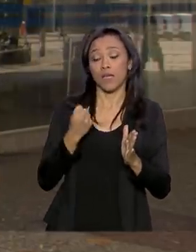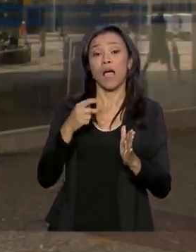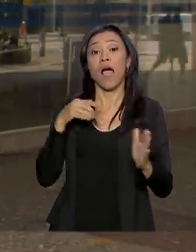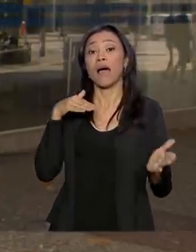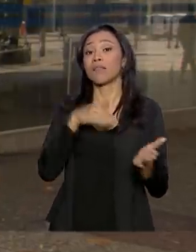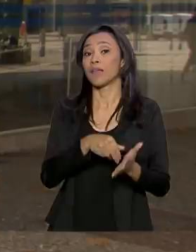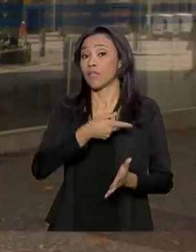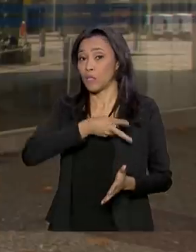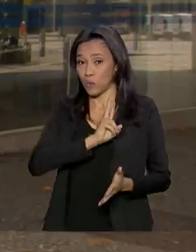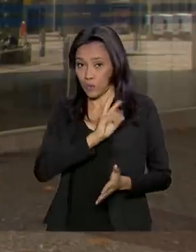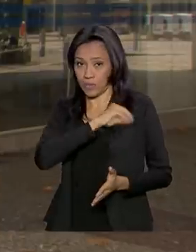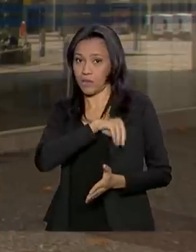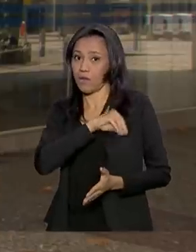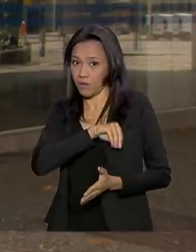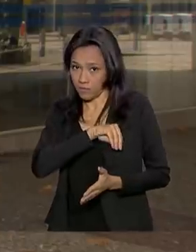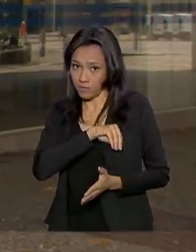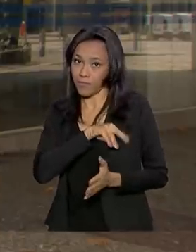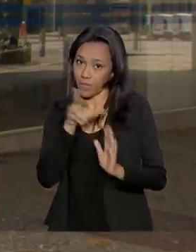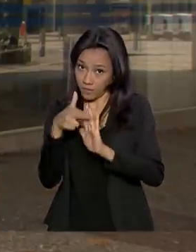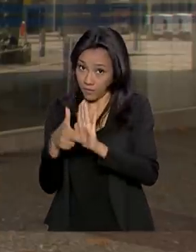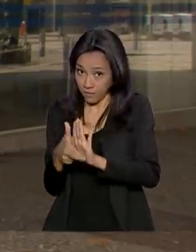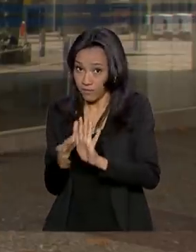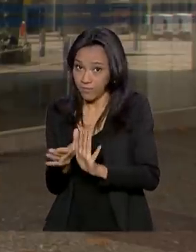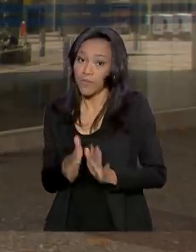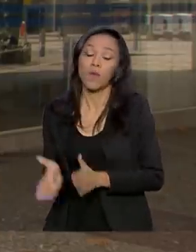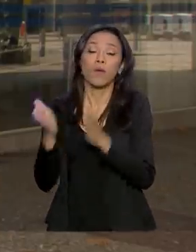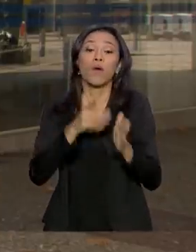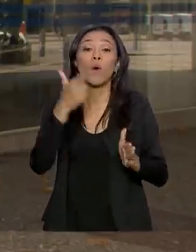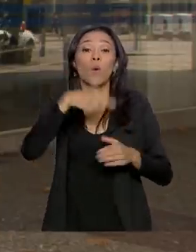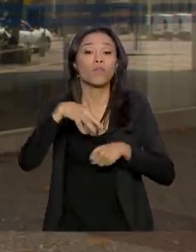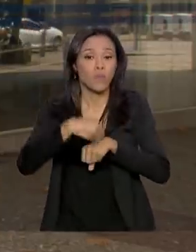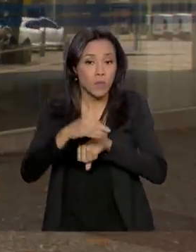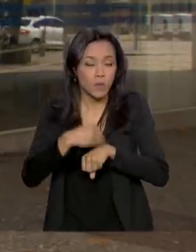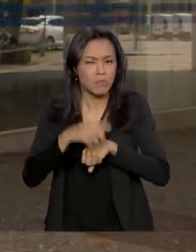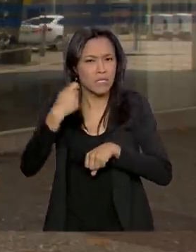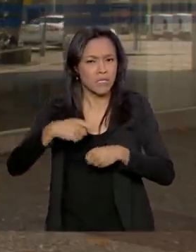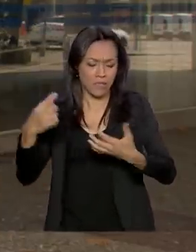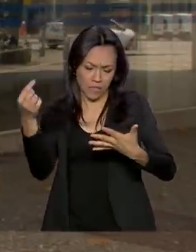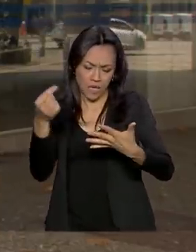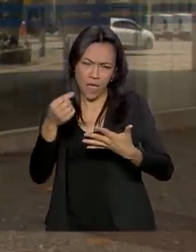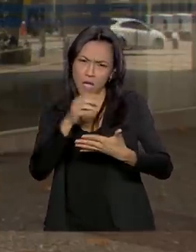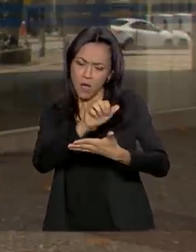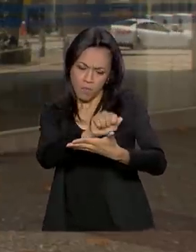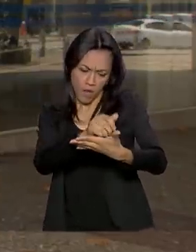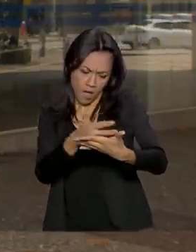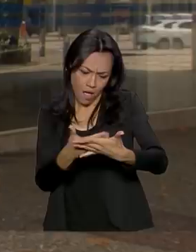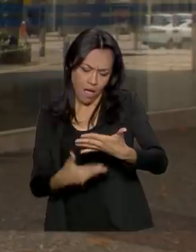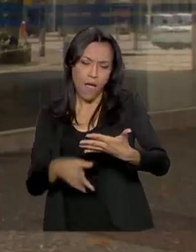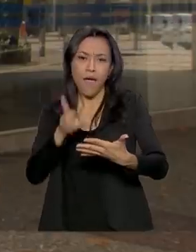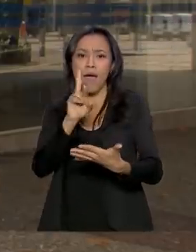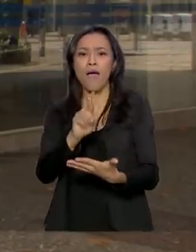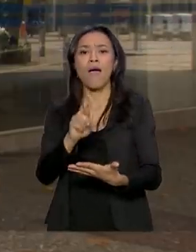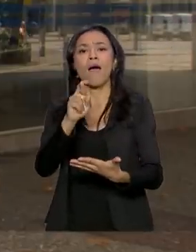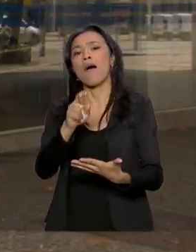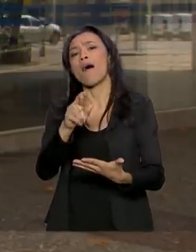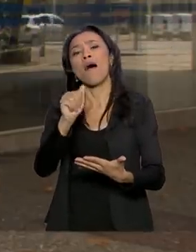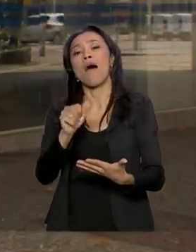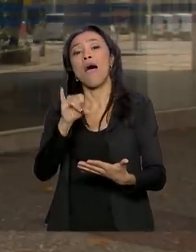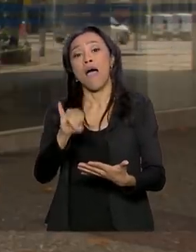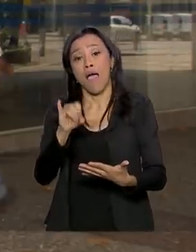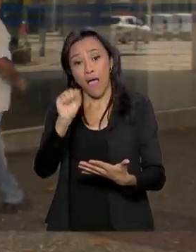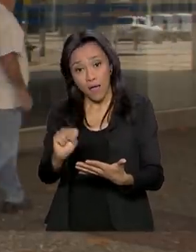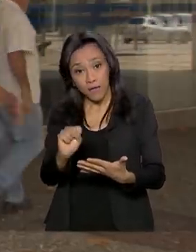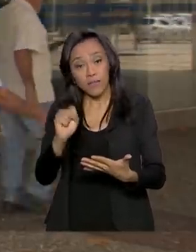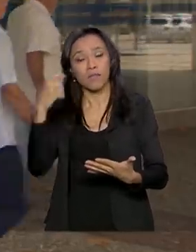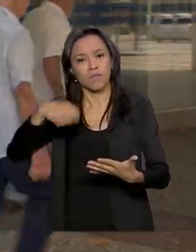dois salários mínimos. Outro requisito importante é estar com os dados corretos na RAGE 2018, a relação anual de informações